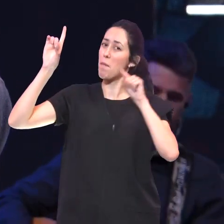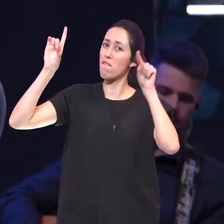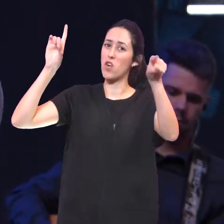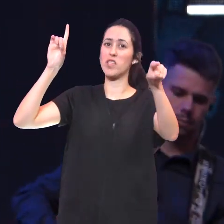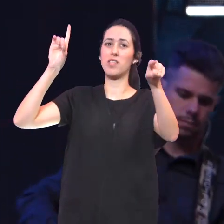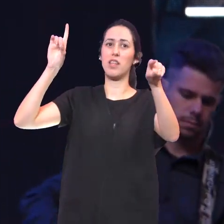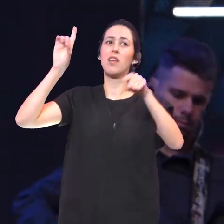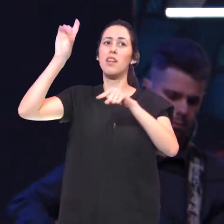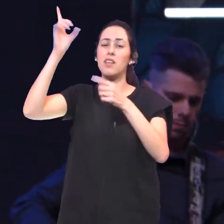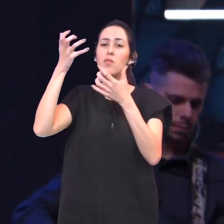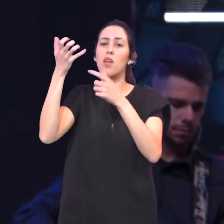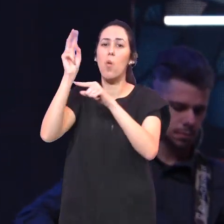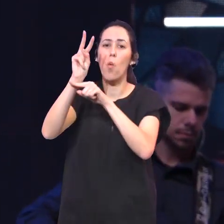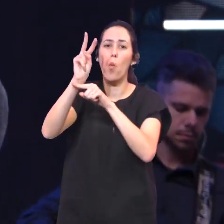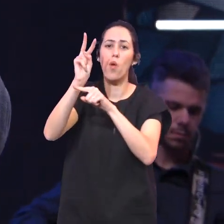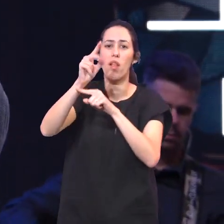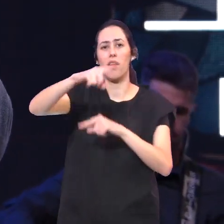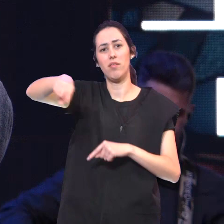você